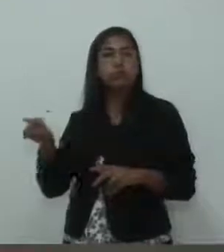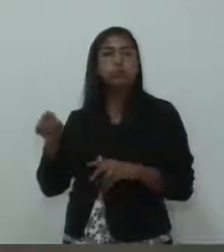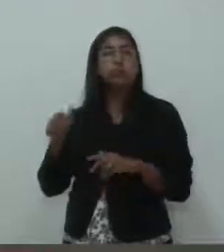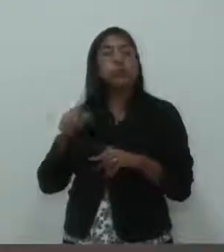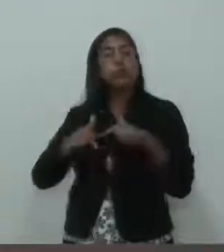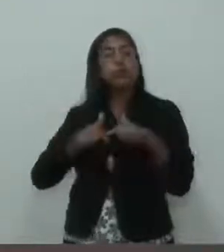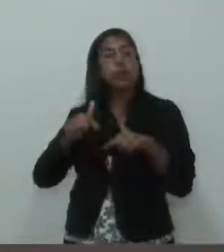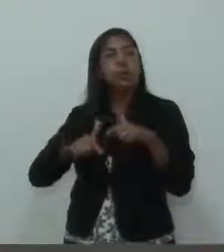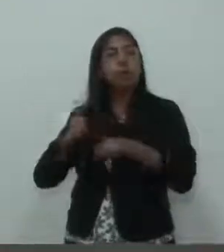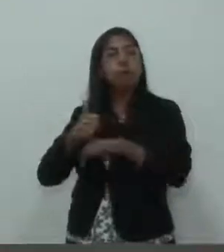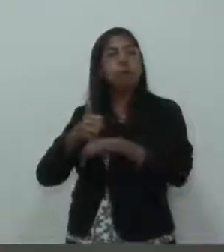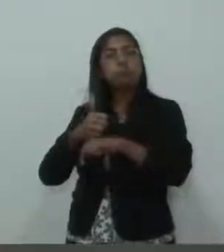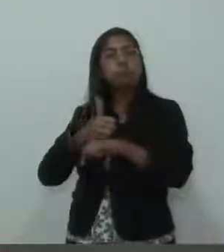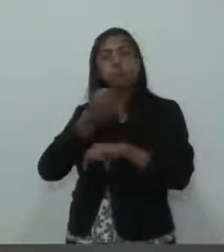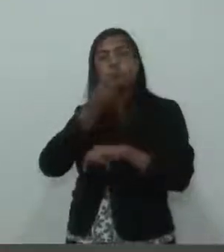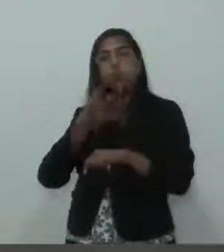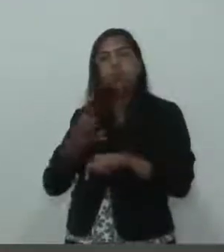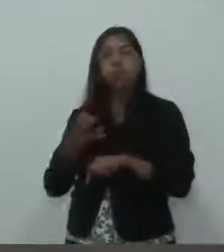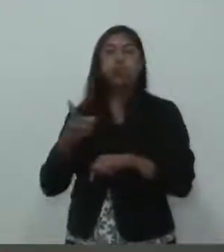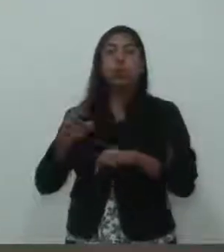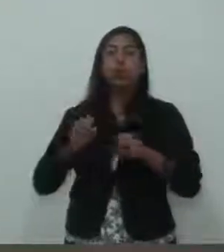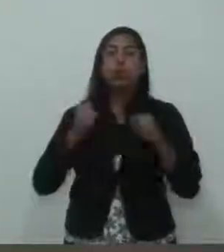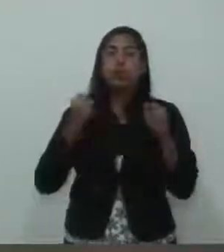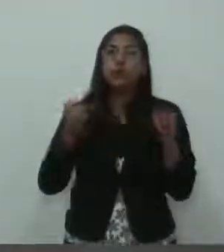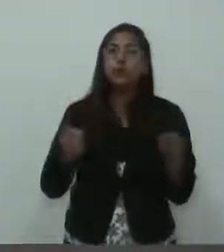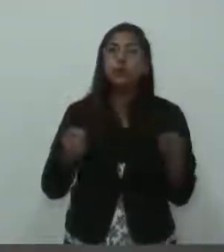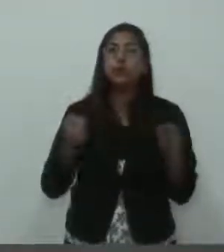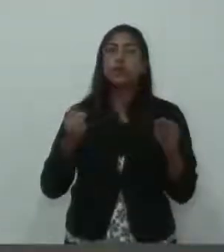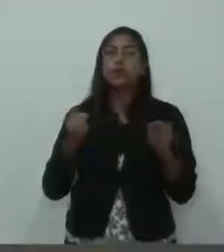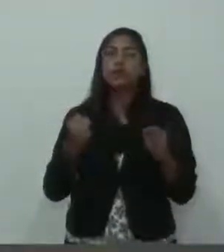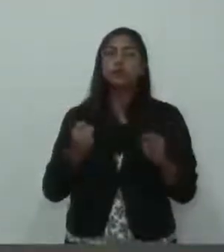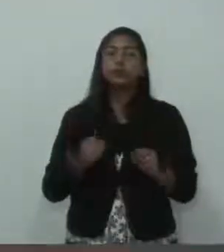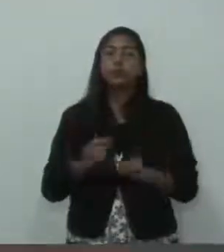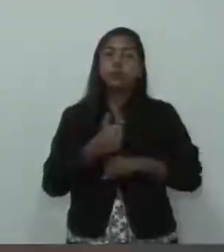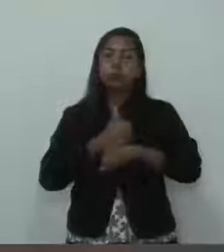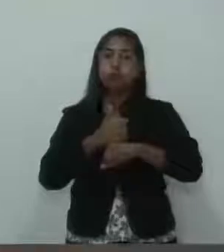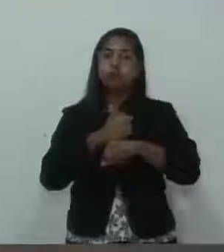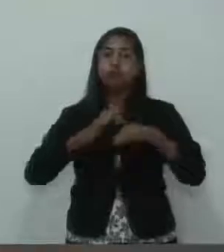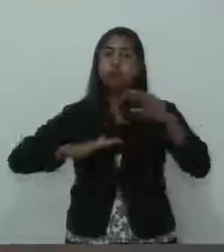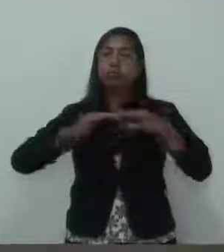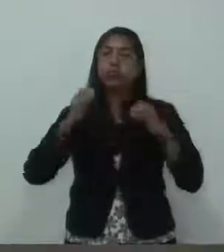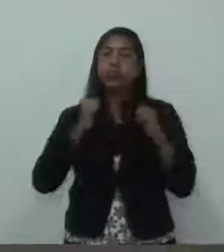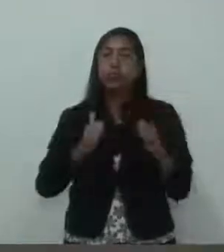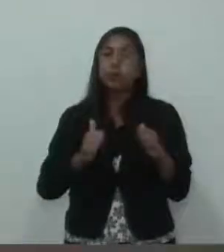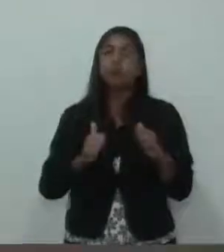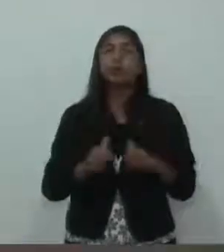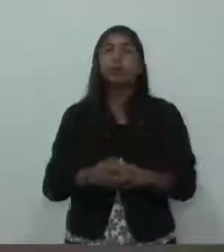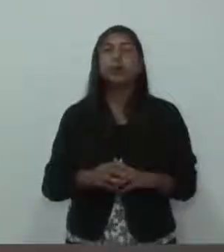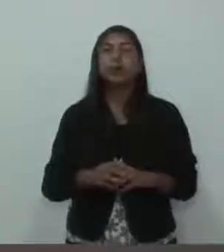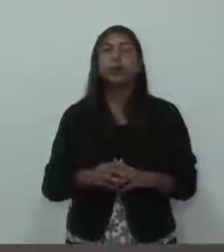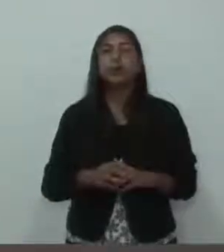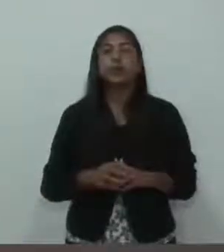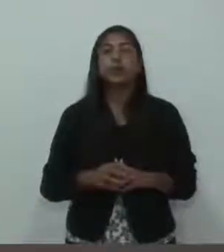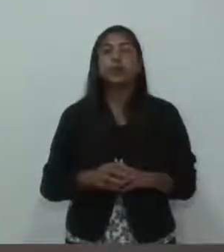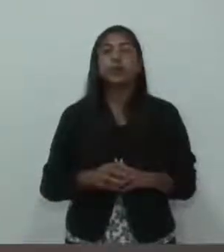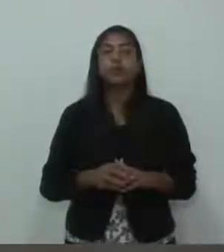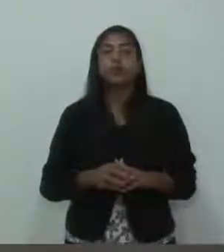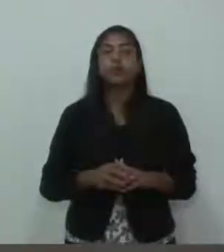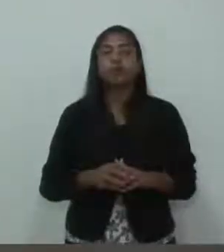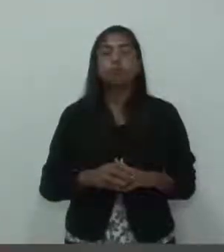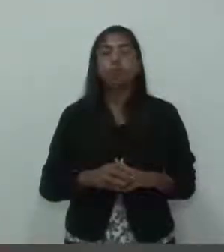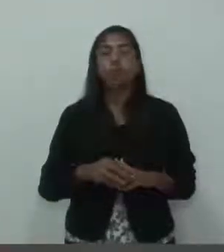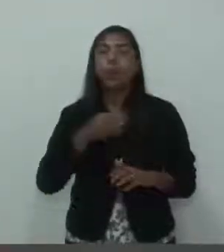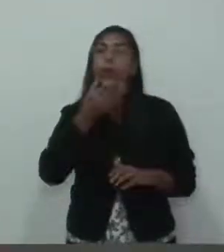num trabalho na mesma linha, de muita dedicação e competência. Que mostram bem aquilo que o Chico falou, o